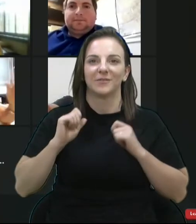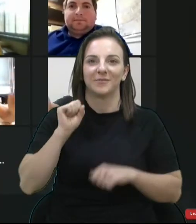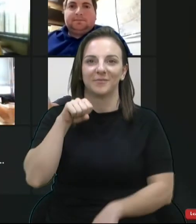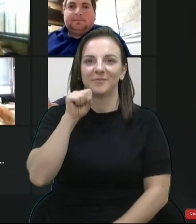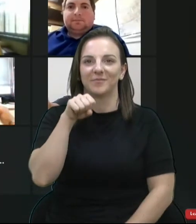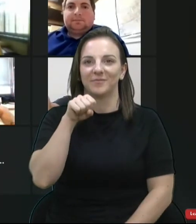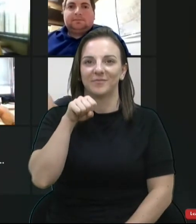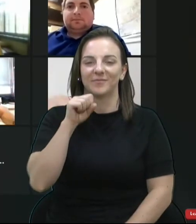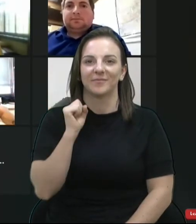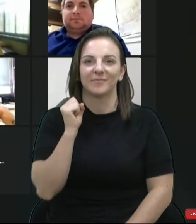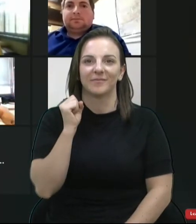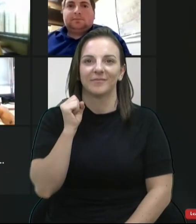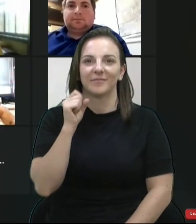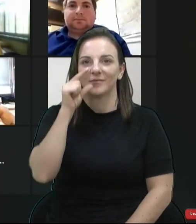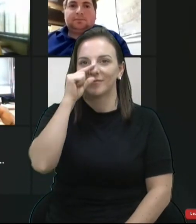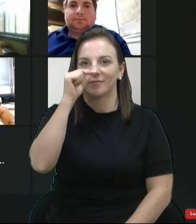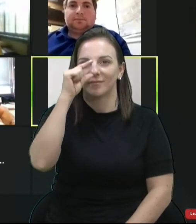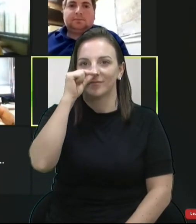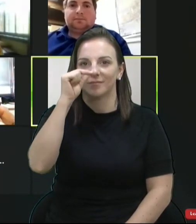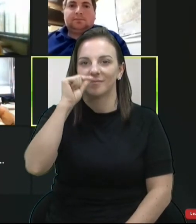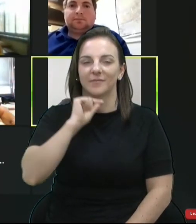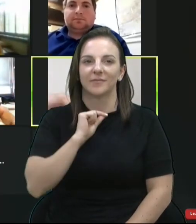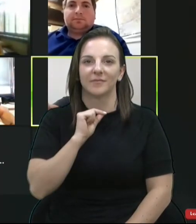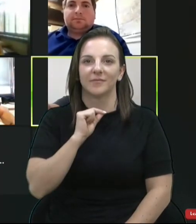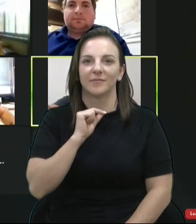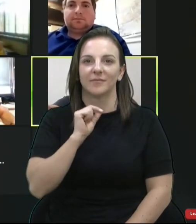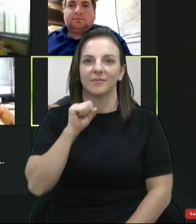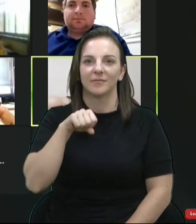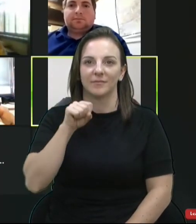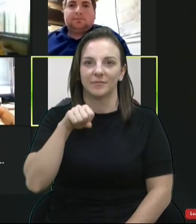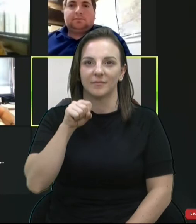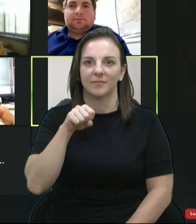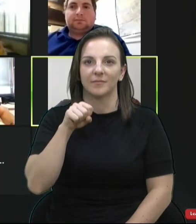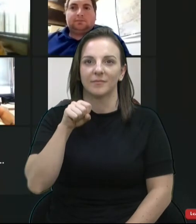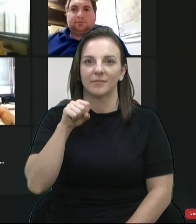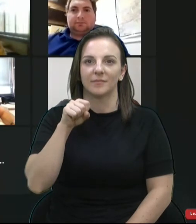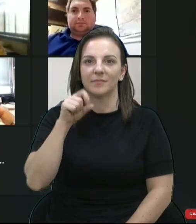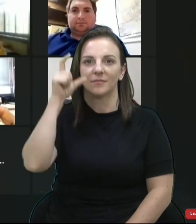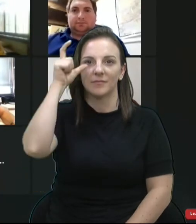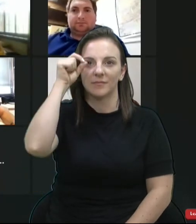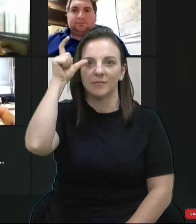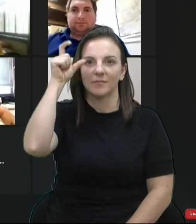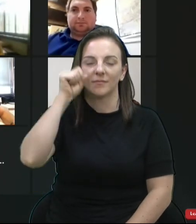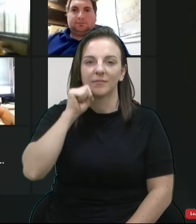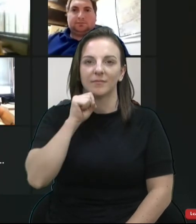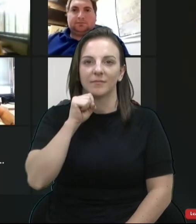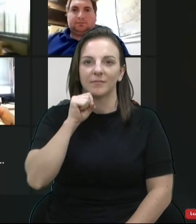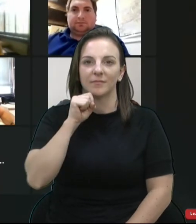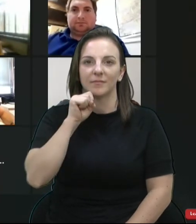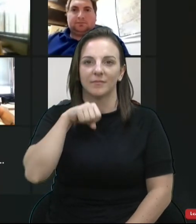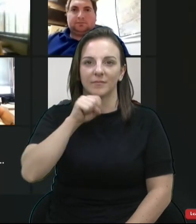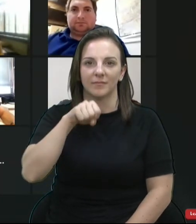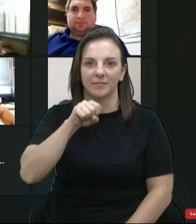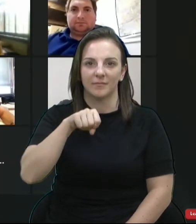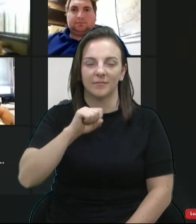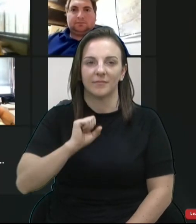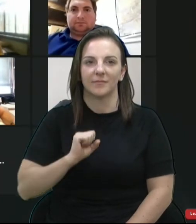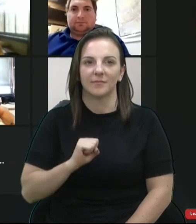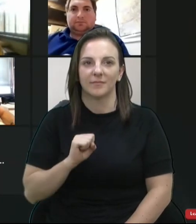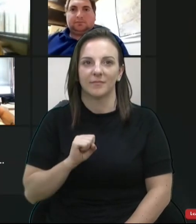sim, voto sim, vereador Sandro, voto sim, vereador Escalco, voto sim,